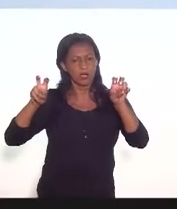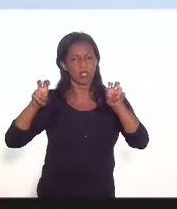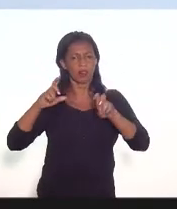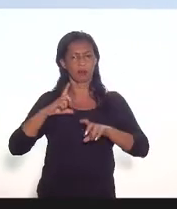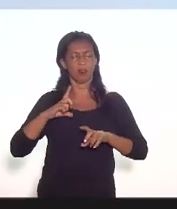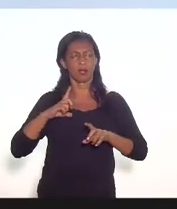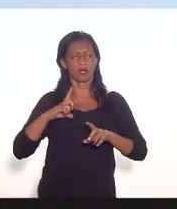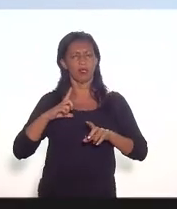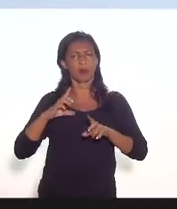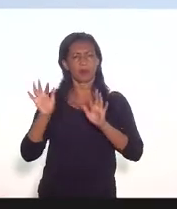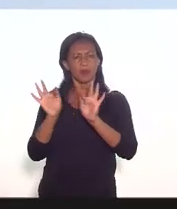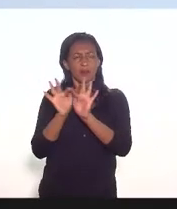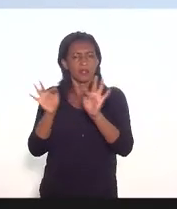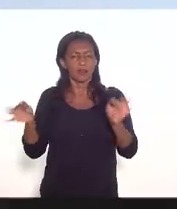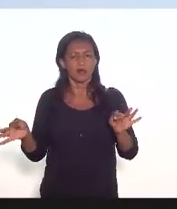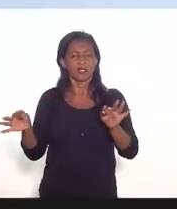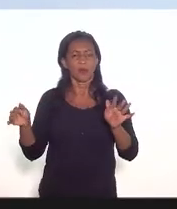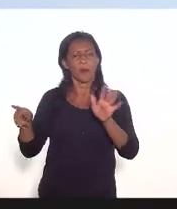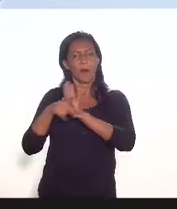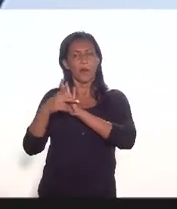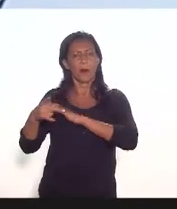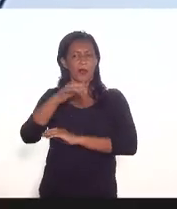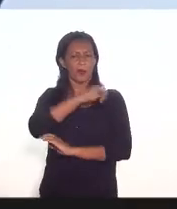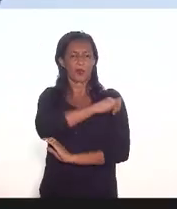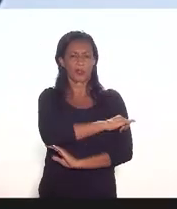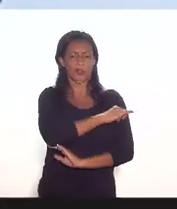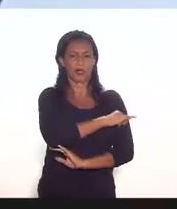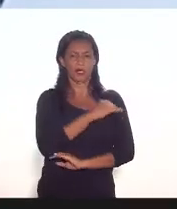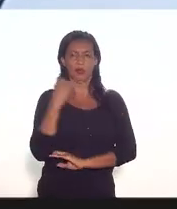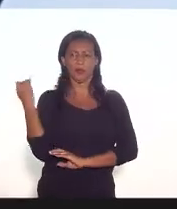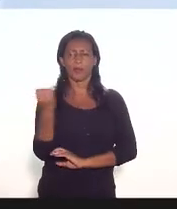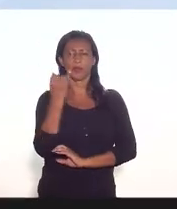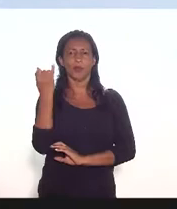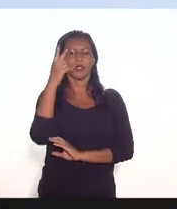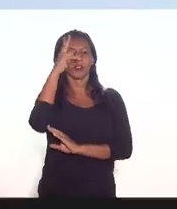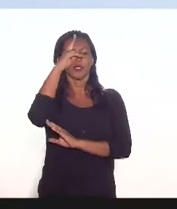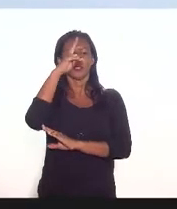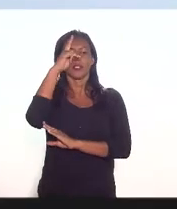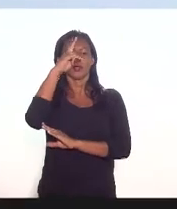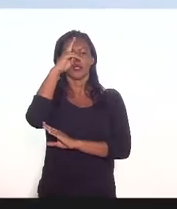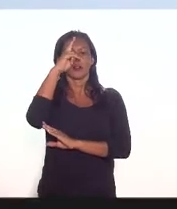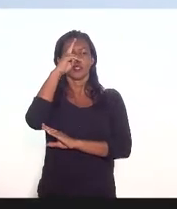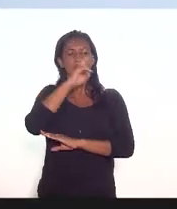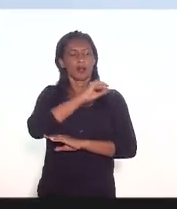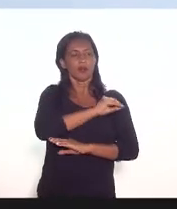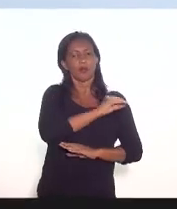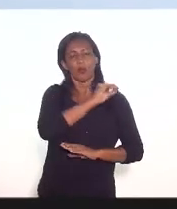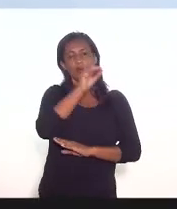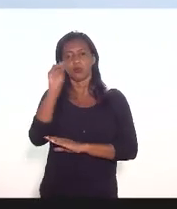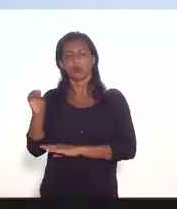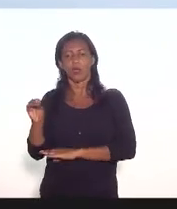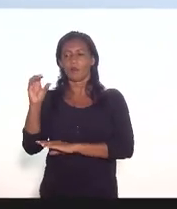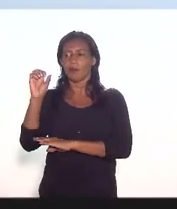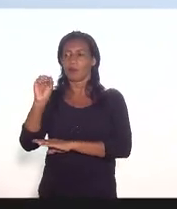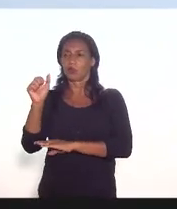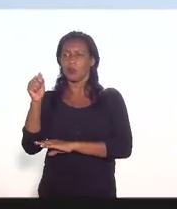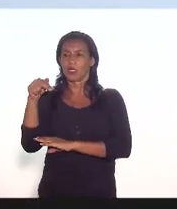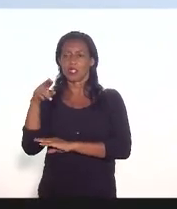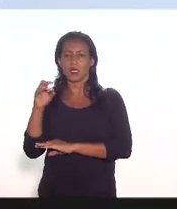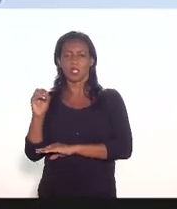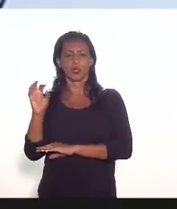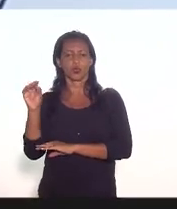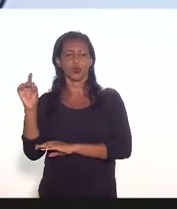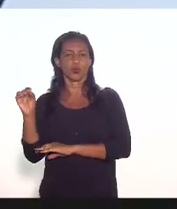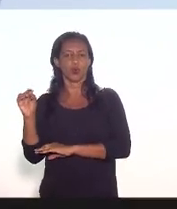muita sensibilidade com a cidade do Rio de Janeiro importante lembrar que esses voos estão sendo deslocados para o São Galeão muito por conta da queda da demanda